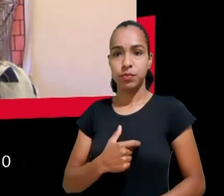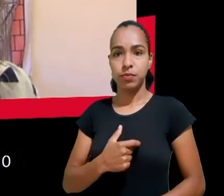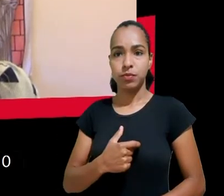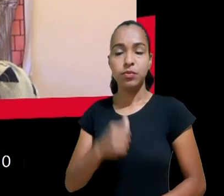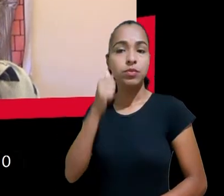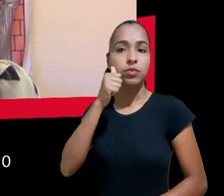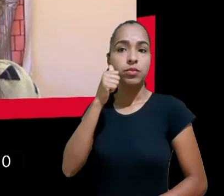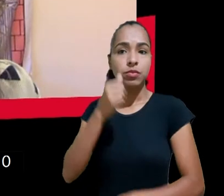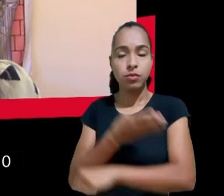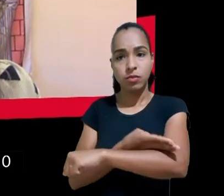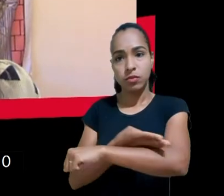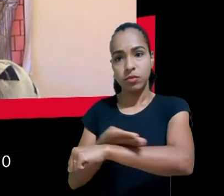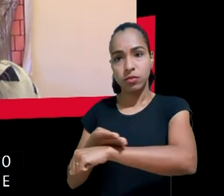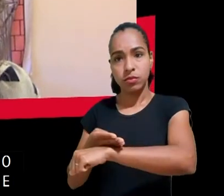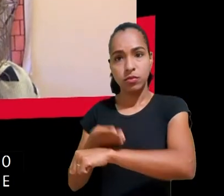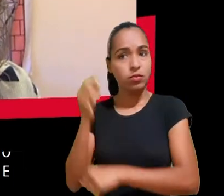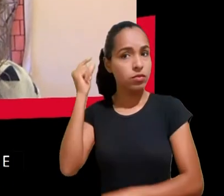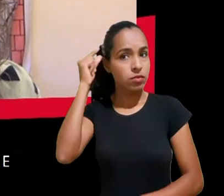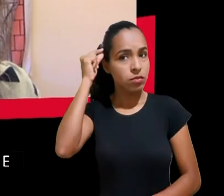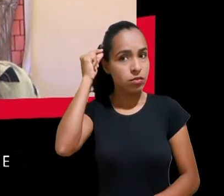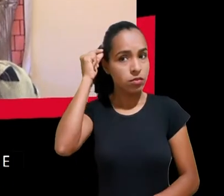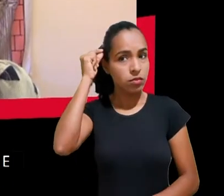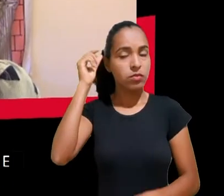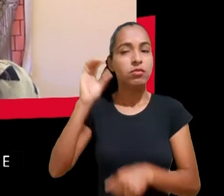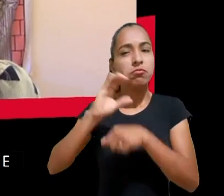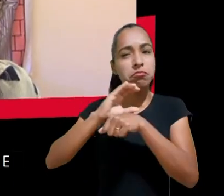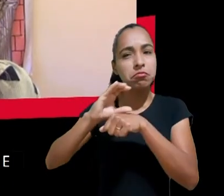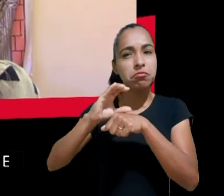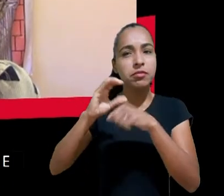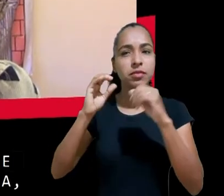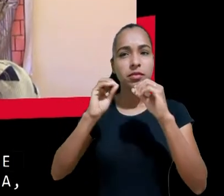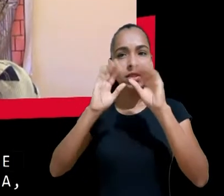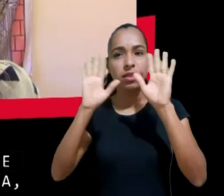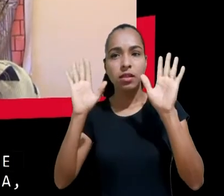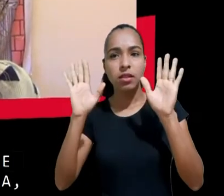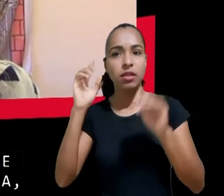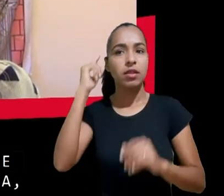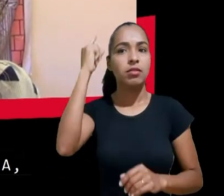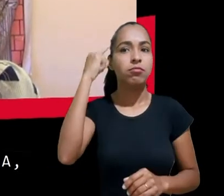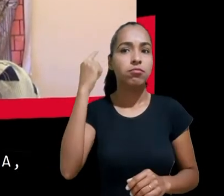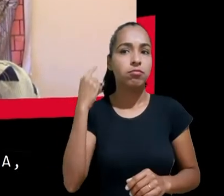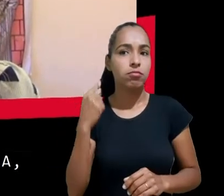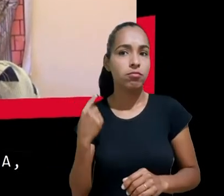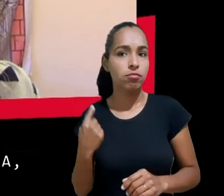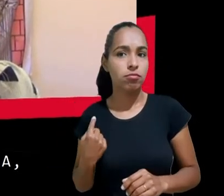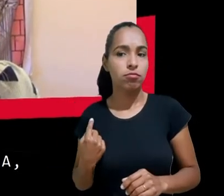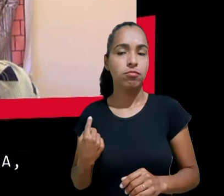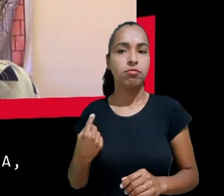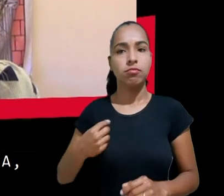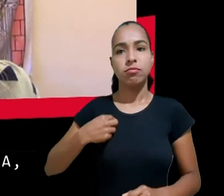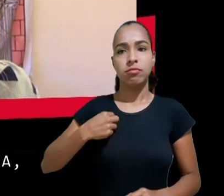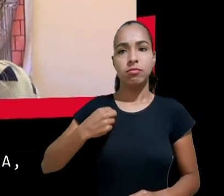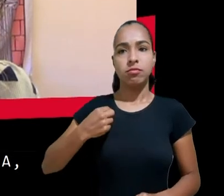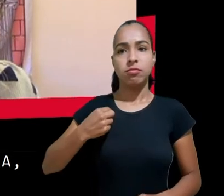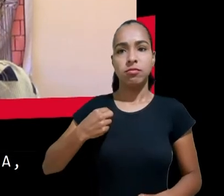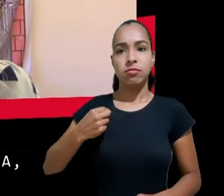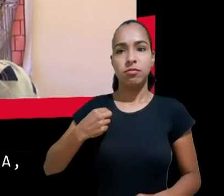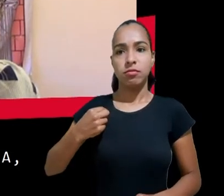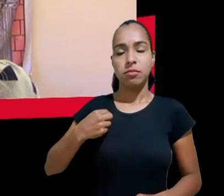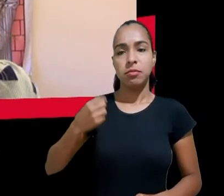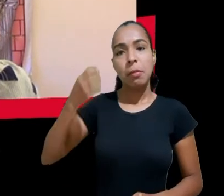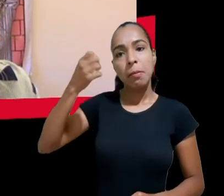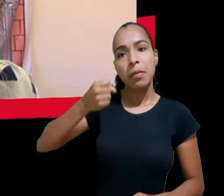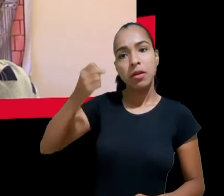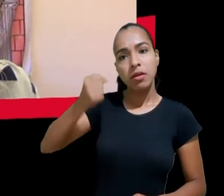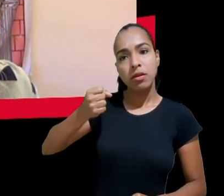claros, cacheados, eu estou com uma camisa listrada branca e azul, com detalhezinha